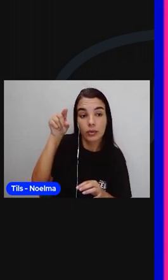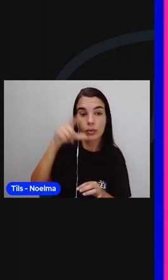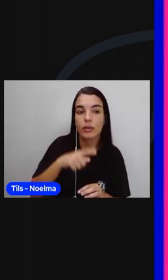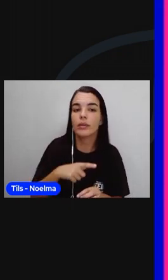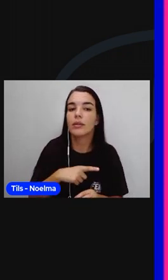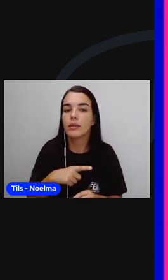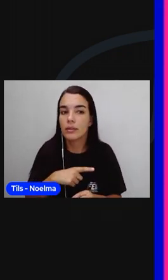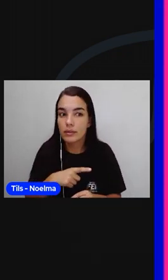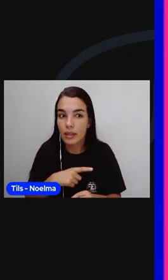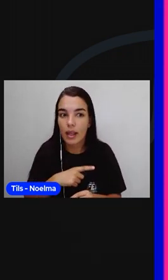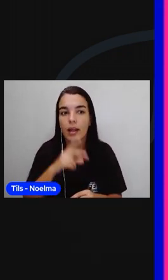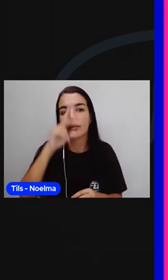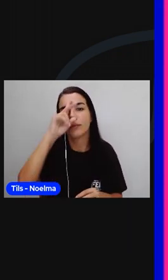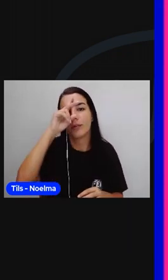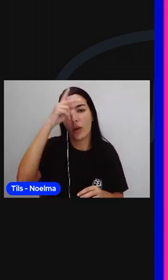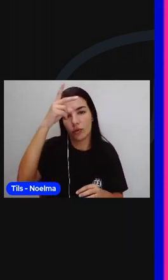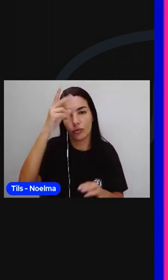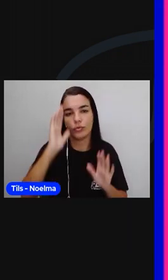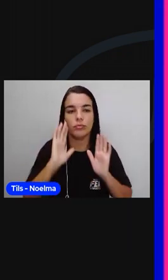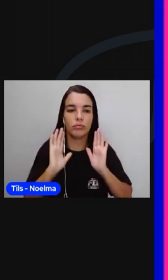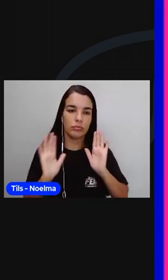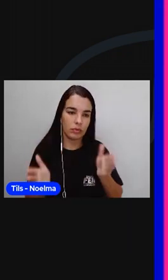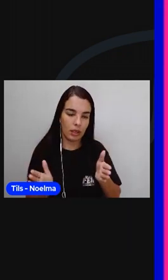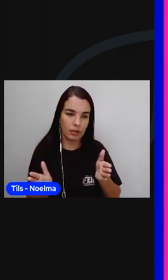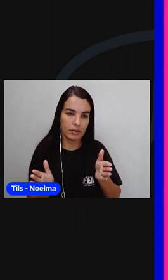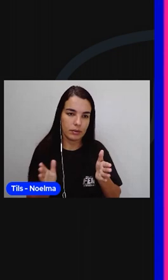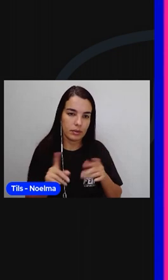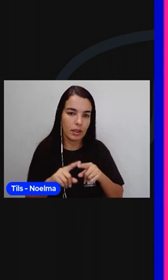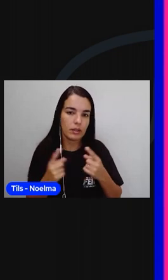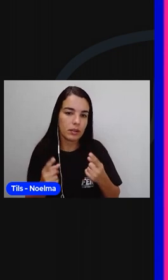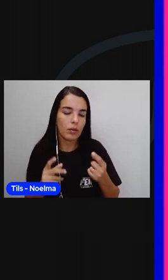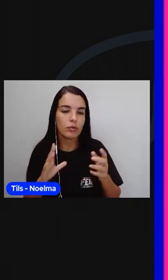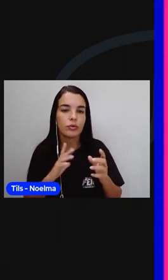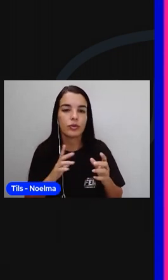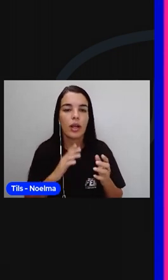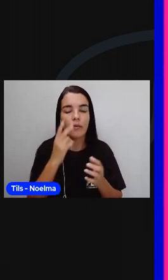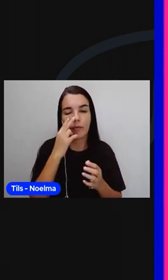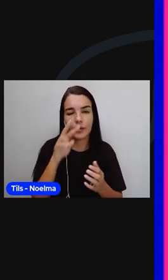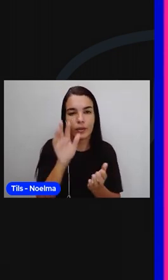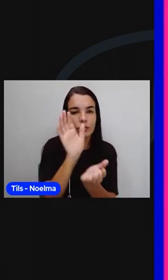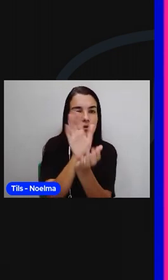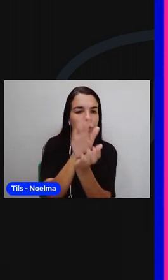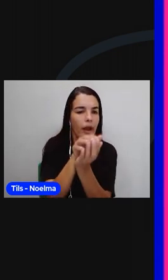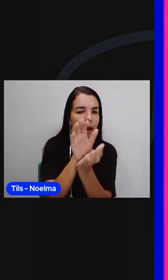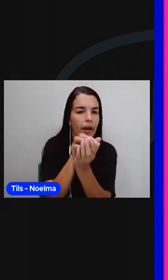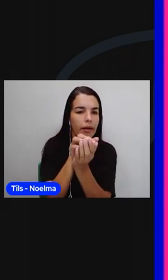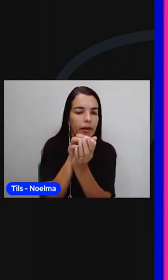acentuada vai ser a mais forte. Então, vamos analisar a palavra jacaré.